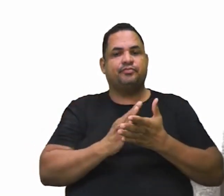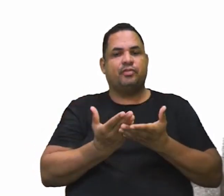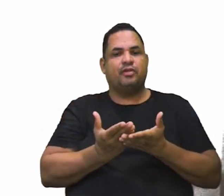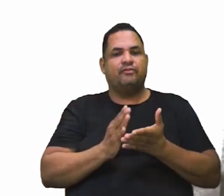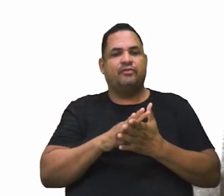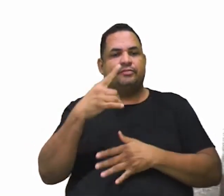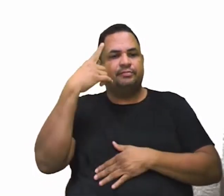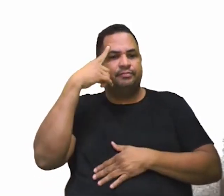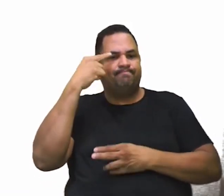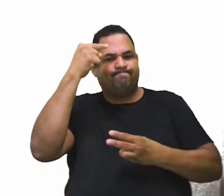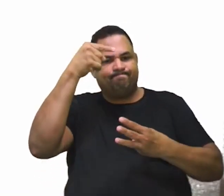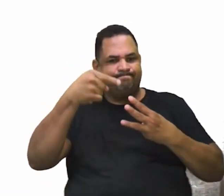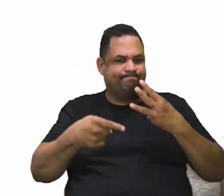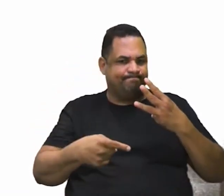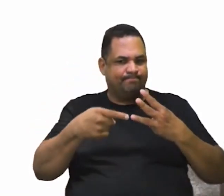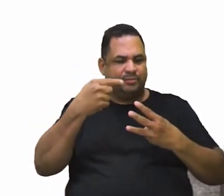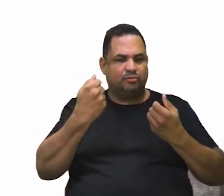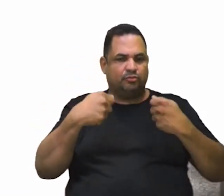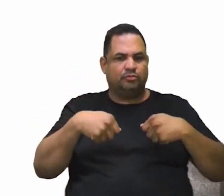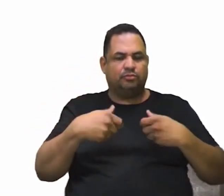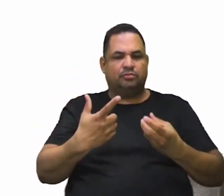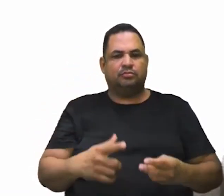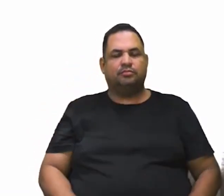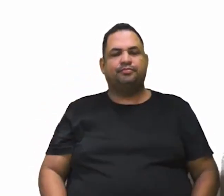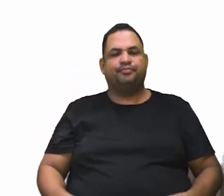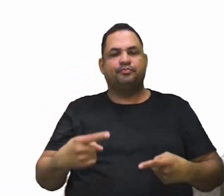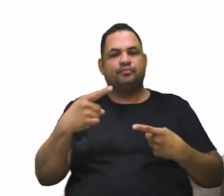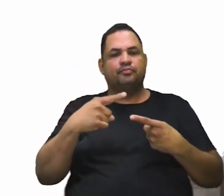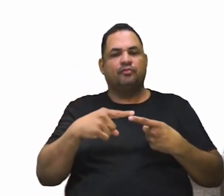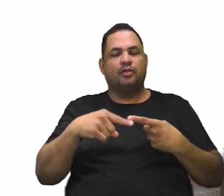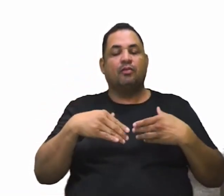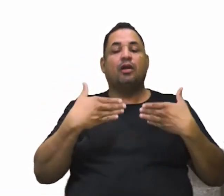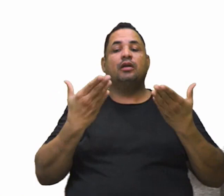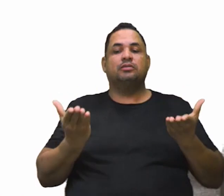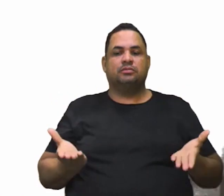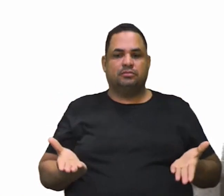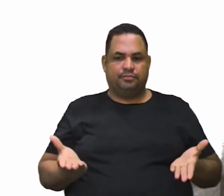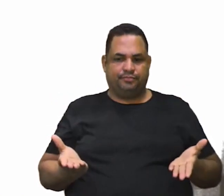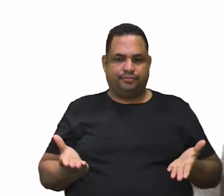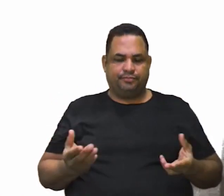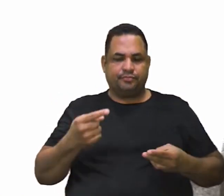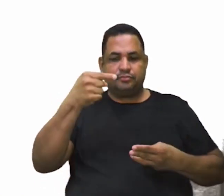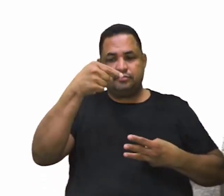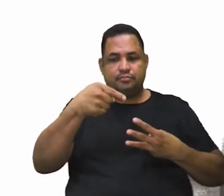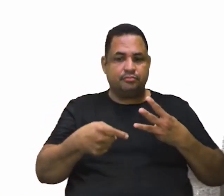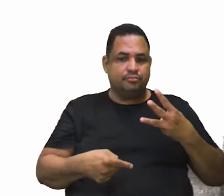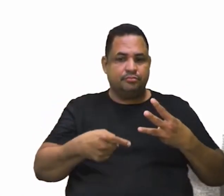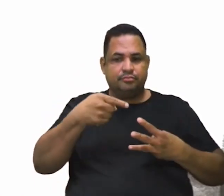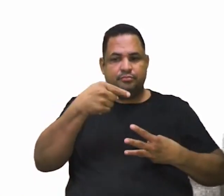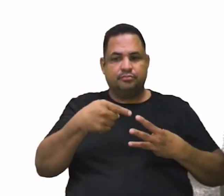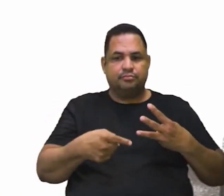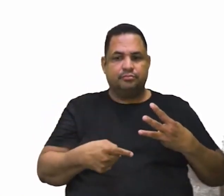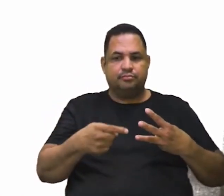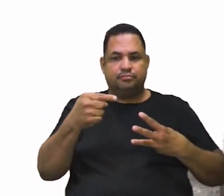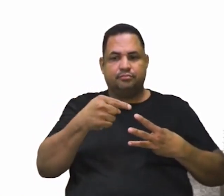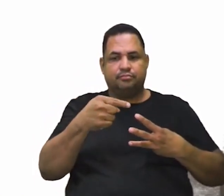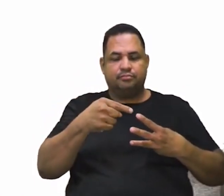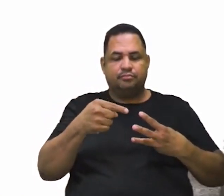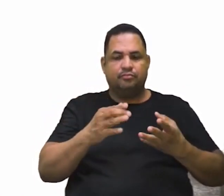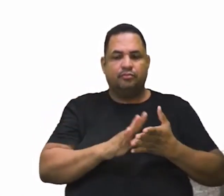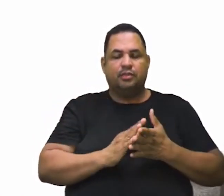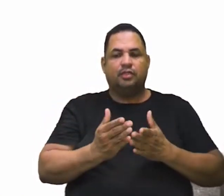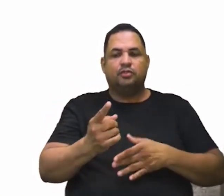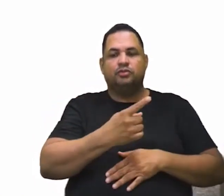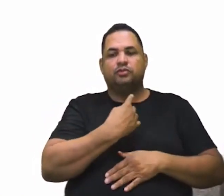pensada em três dimensões. Que são elas? Está aqui. Quais as três dimensões? Olha só. O texto